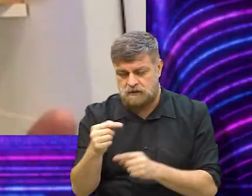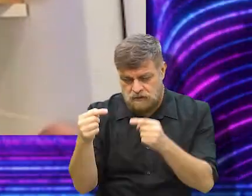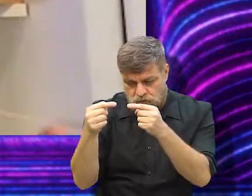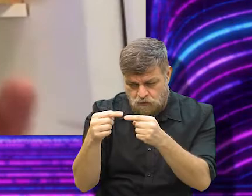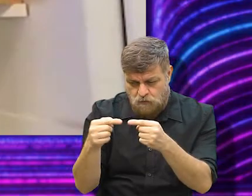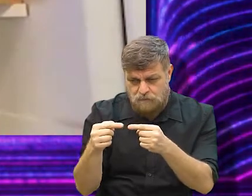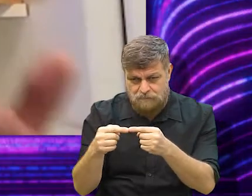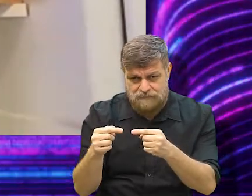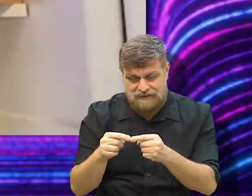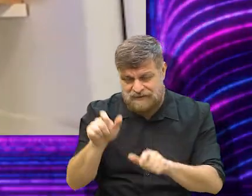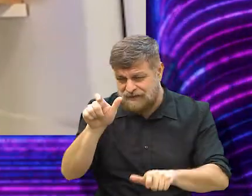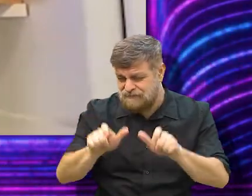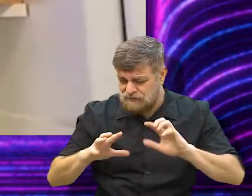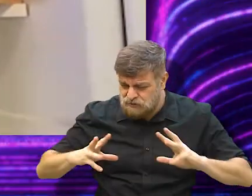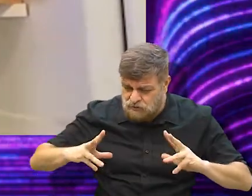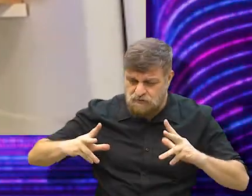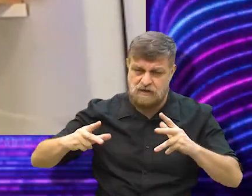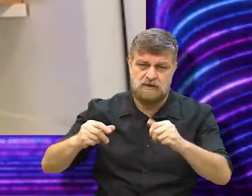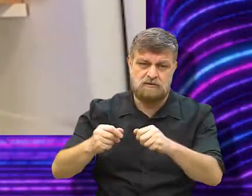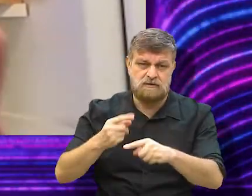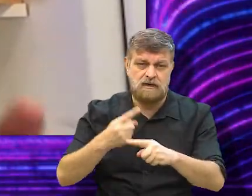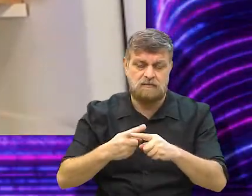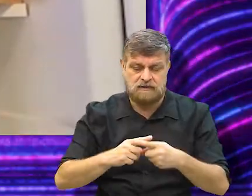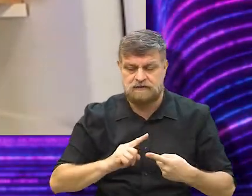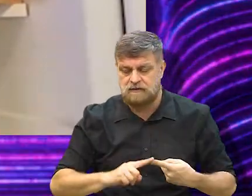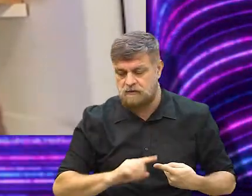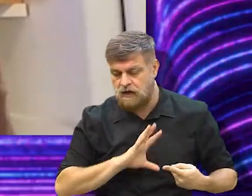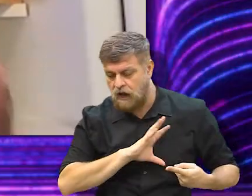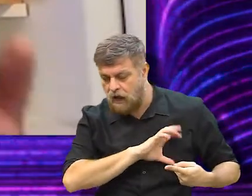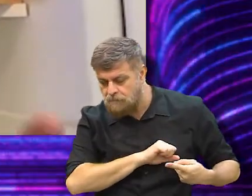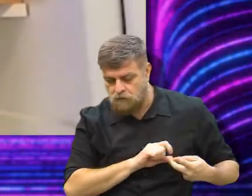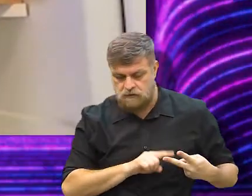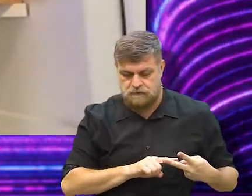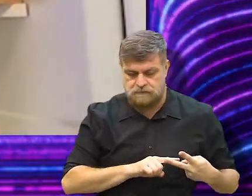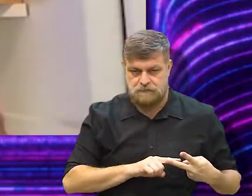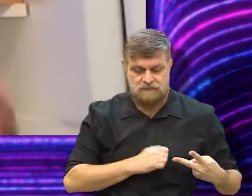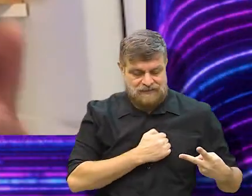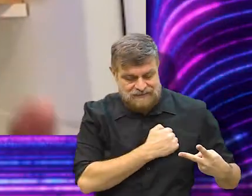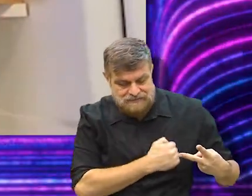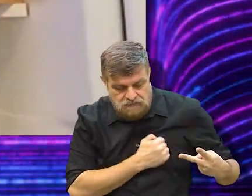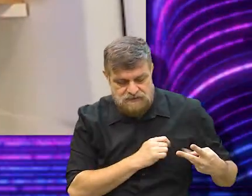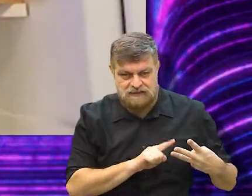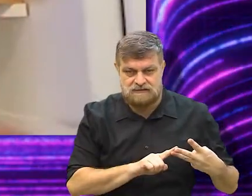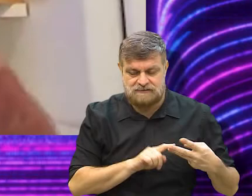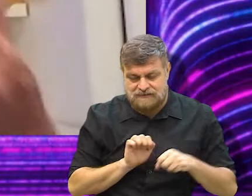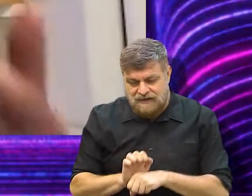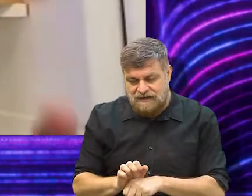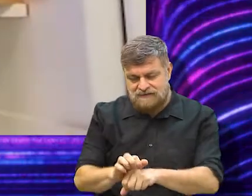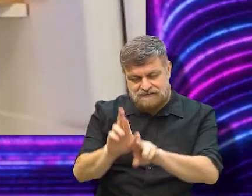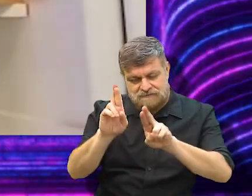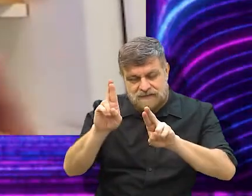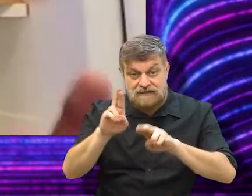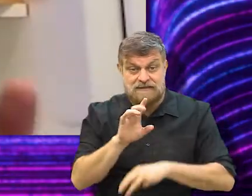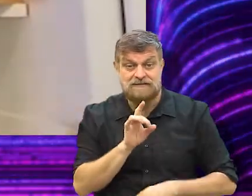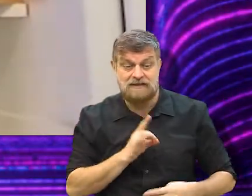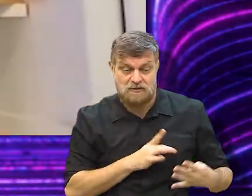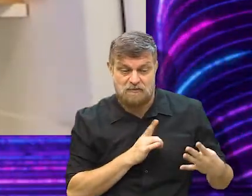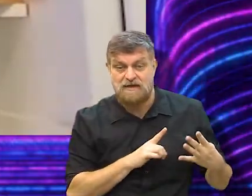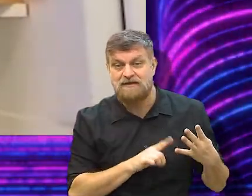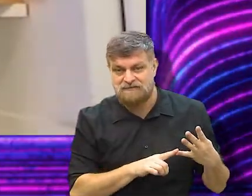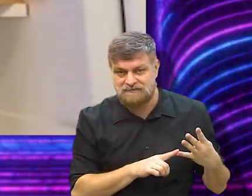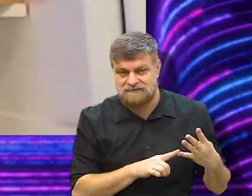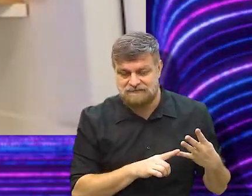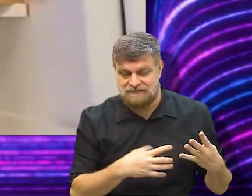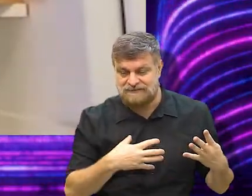pertinente a todos os seres humanos, porque ele fala do amor, ele fala da saudade, das esperanças, do medo. Enfim,